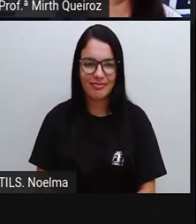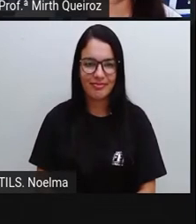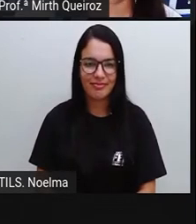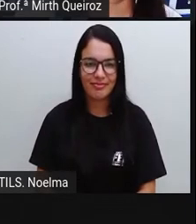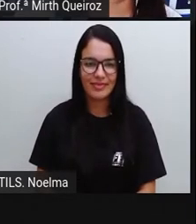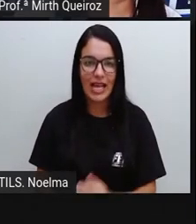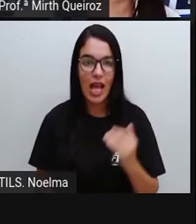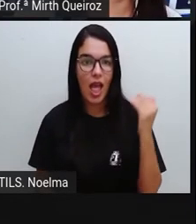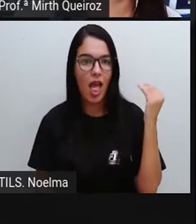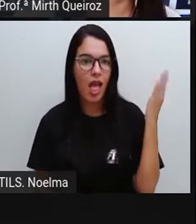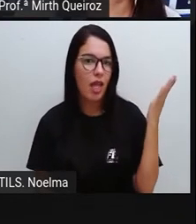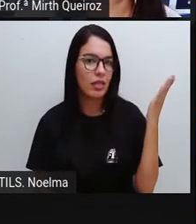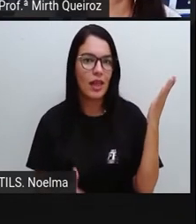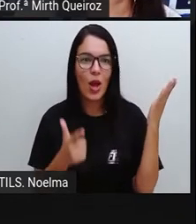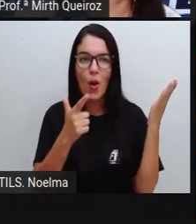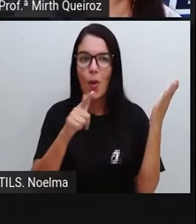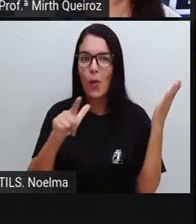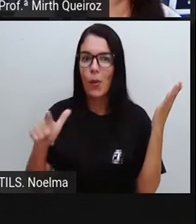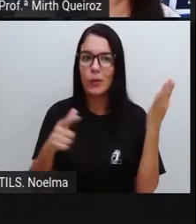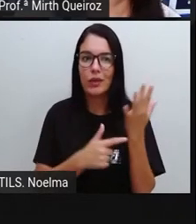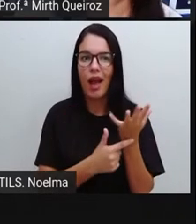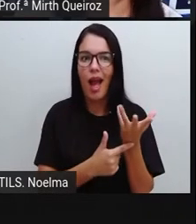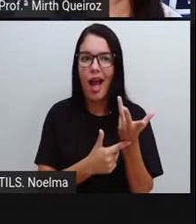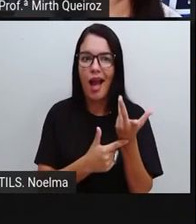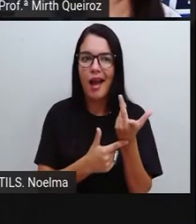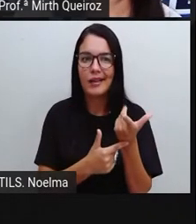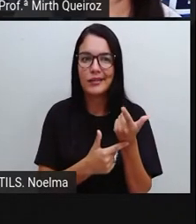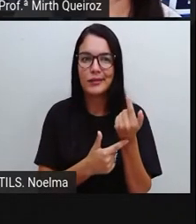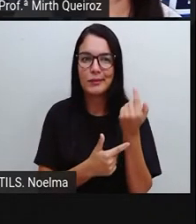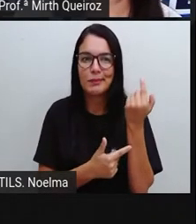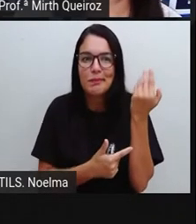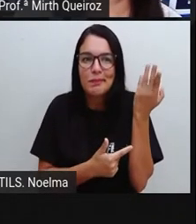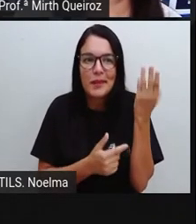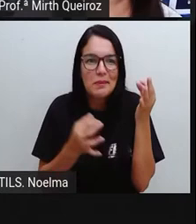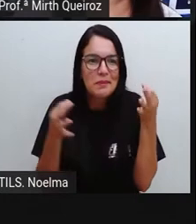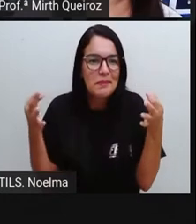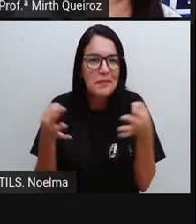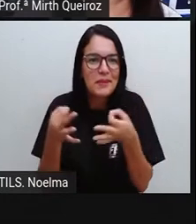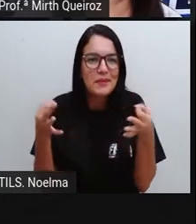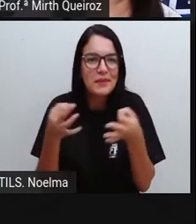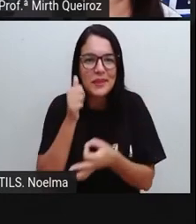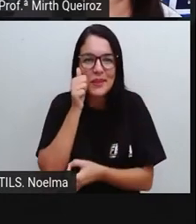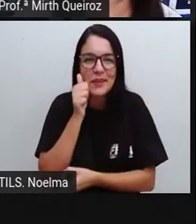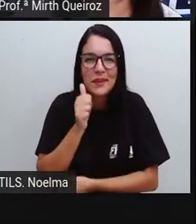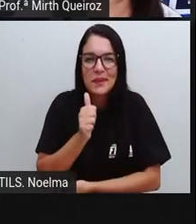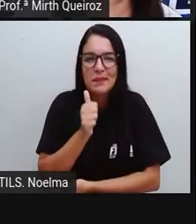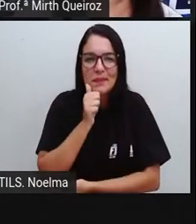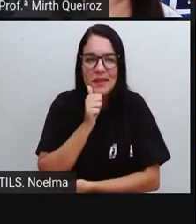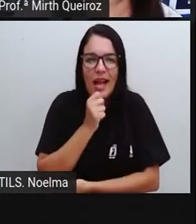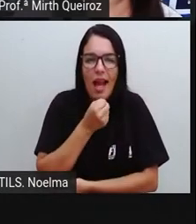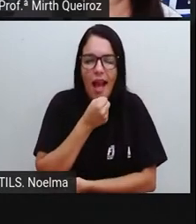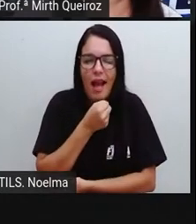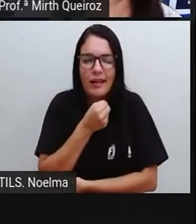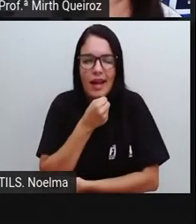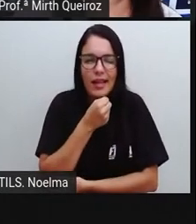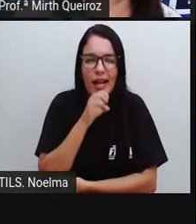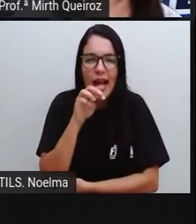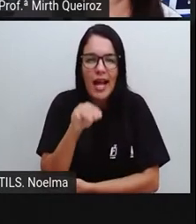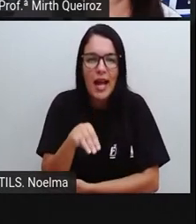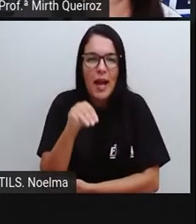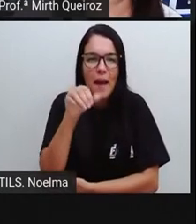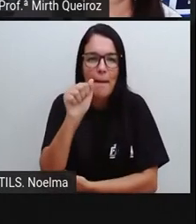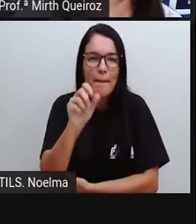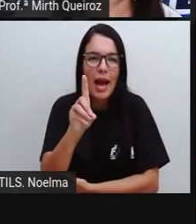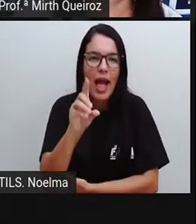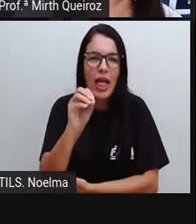Aqui a gente tem outra obra de arte aí, de Madonna, como eu disse para vocês, Romero Brito,